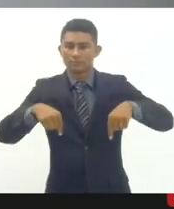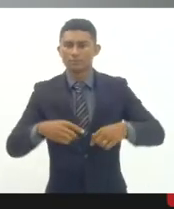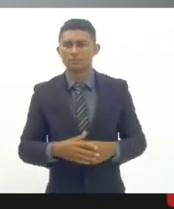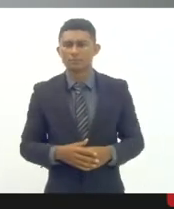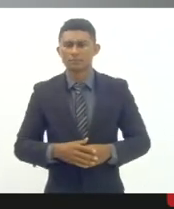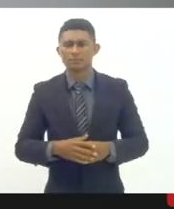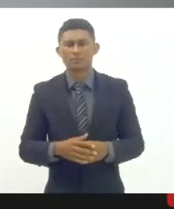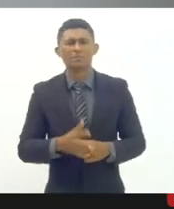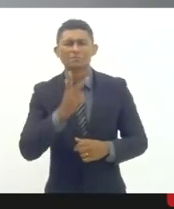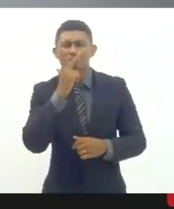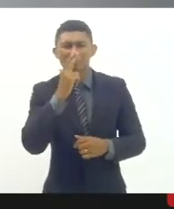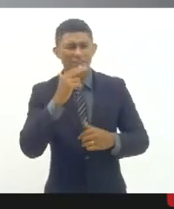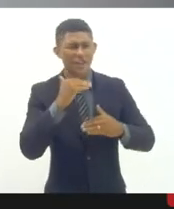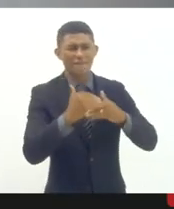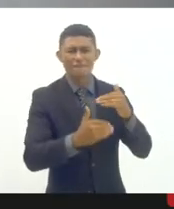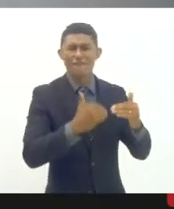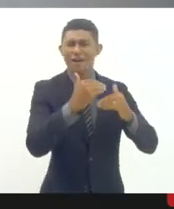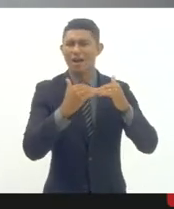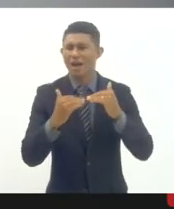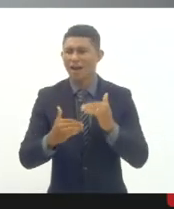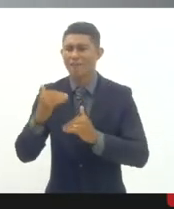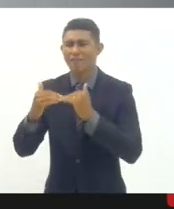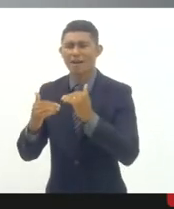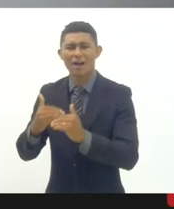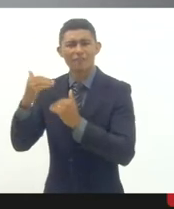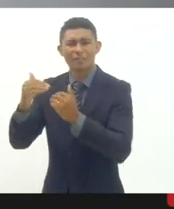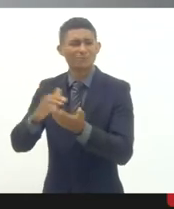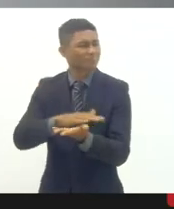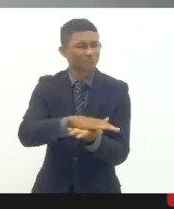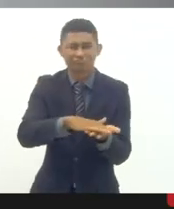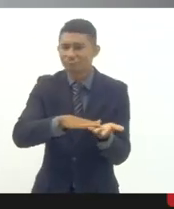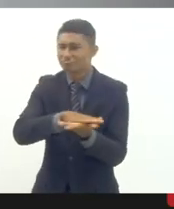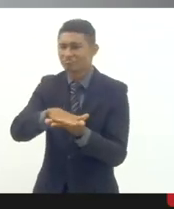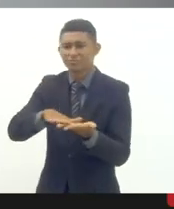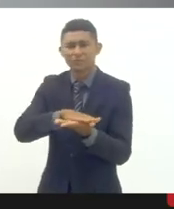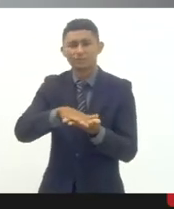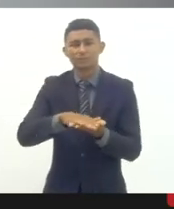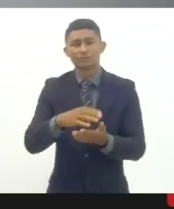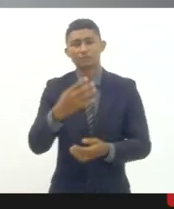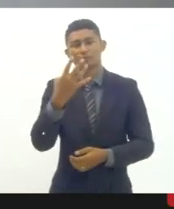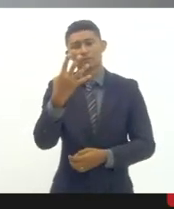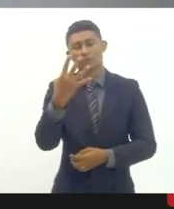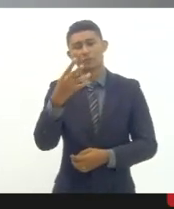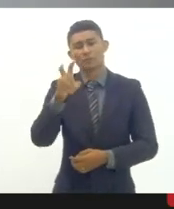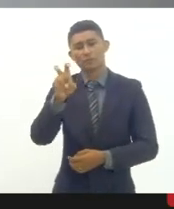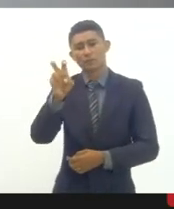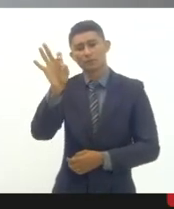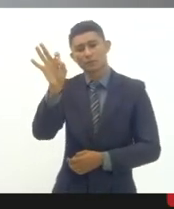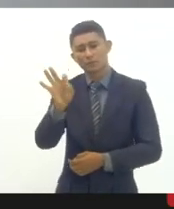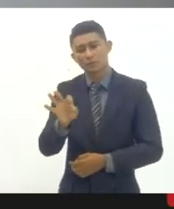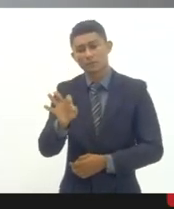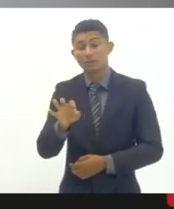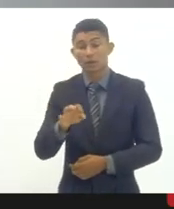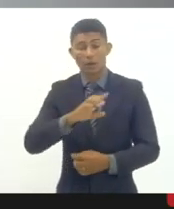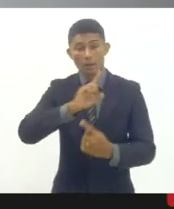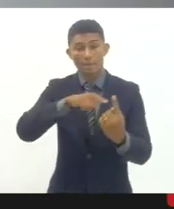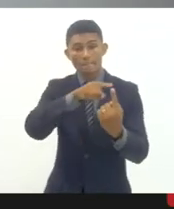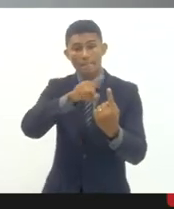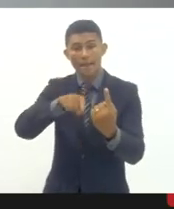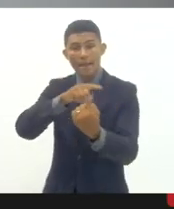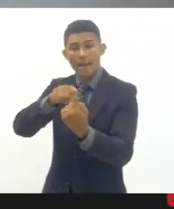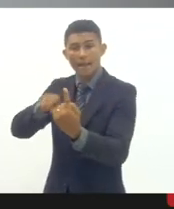taxa de avanço em praticamente todas as metas 45% ou seja 9 de 20 metas